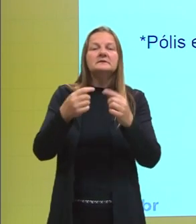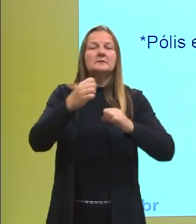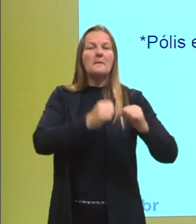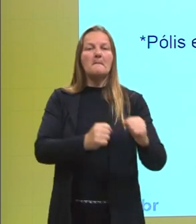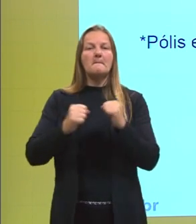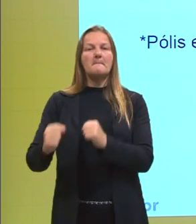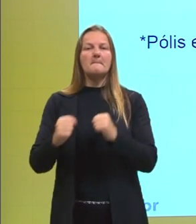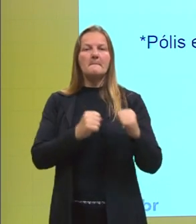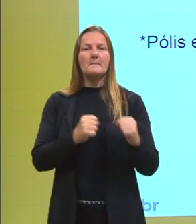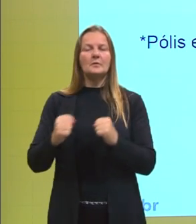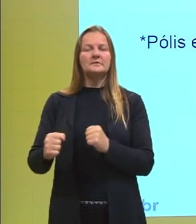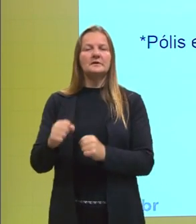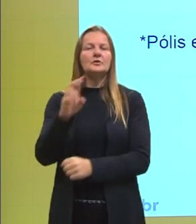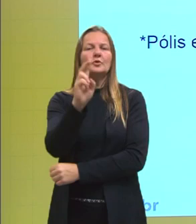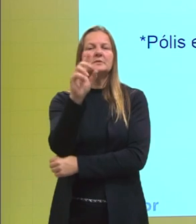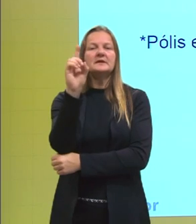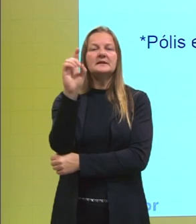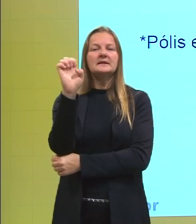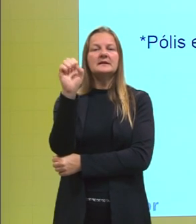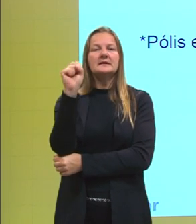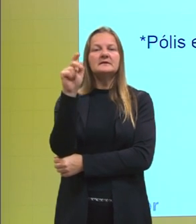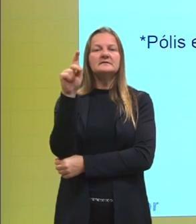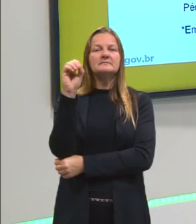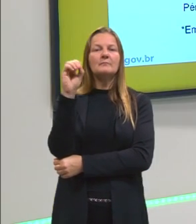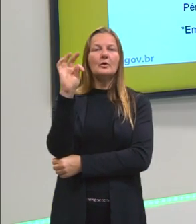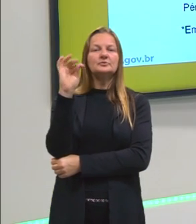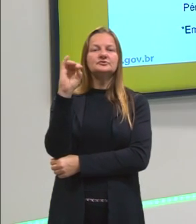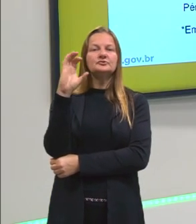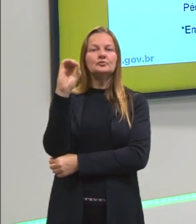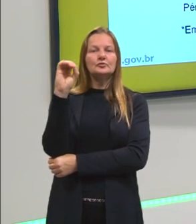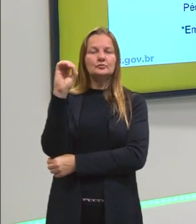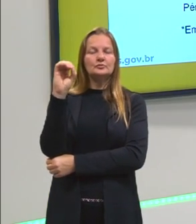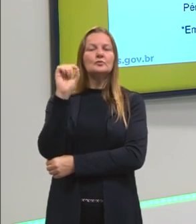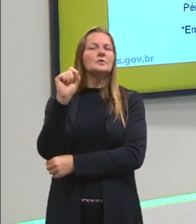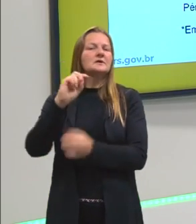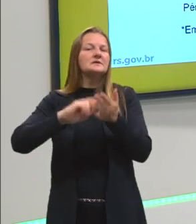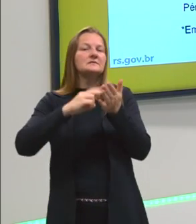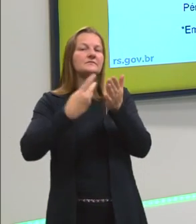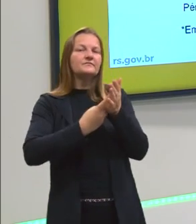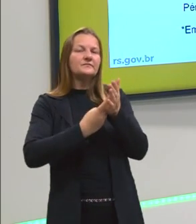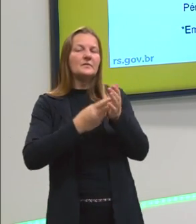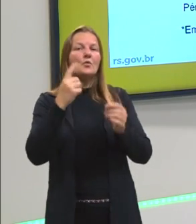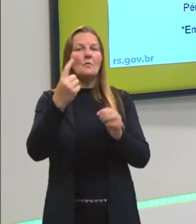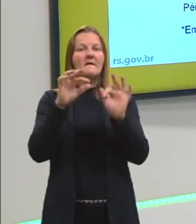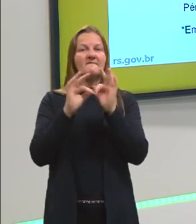despótico. O que é? Uma família despotis, uma família,